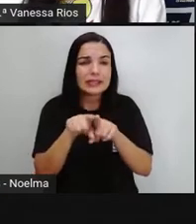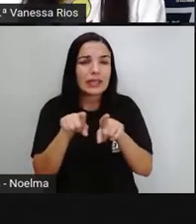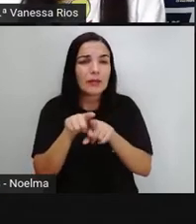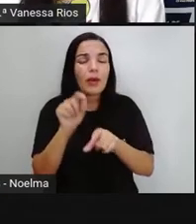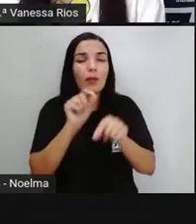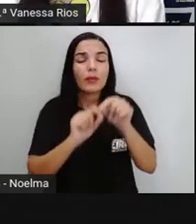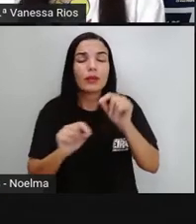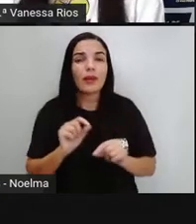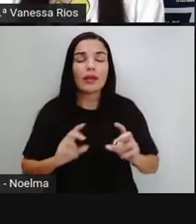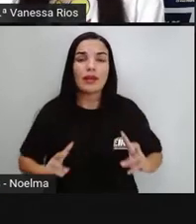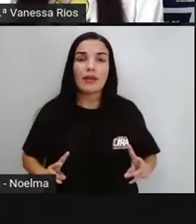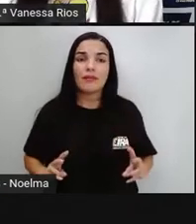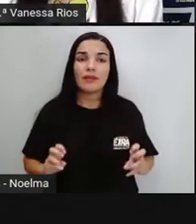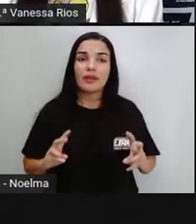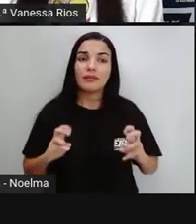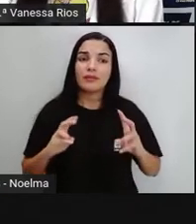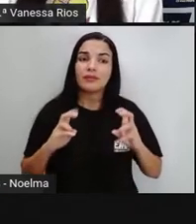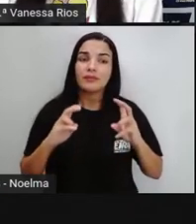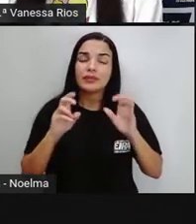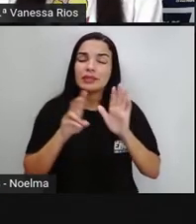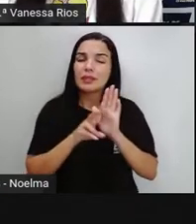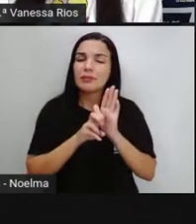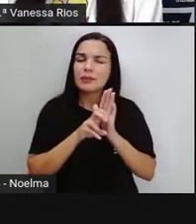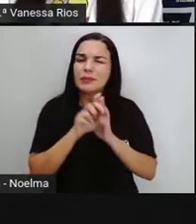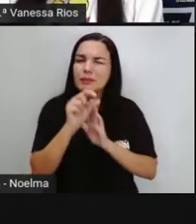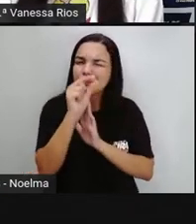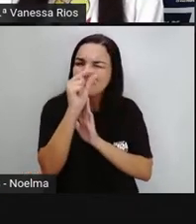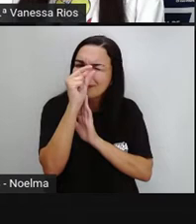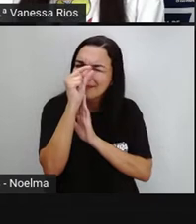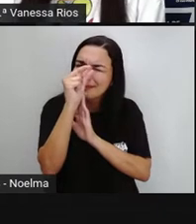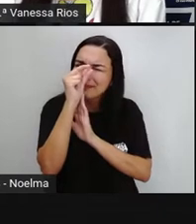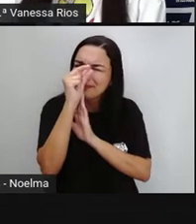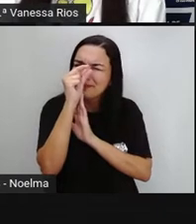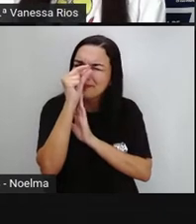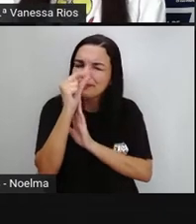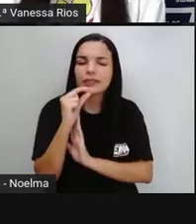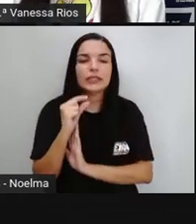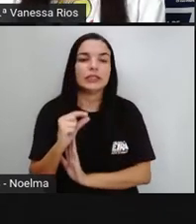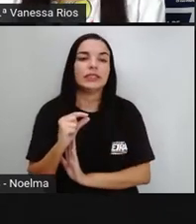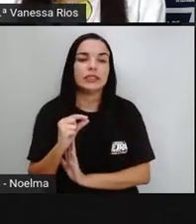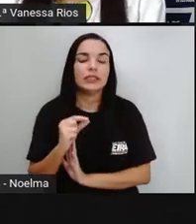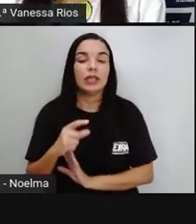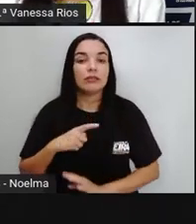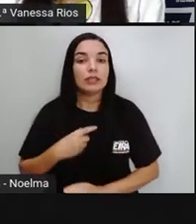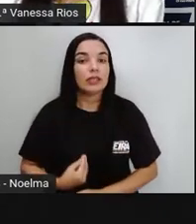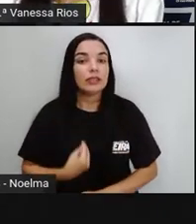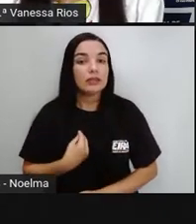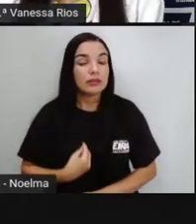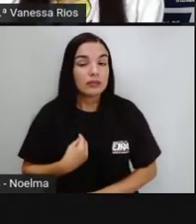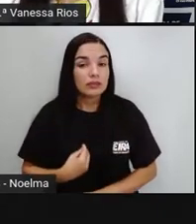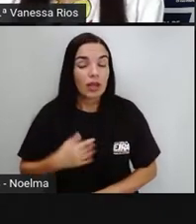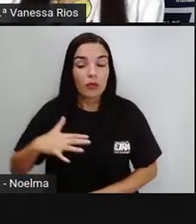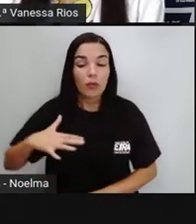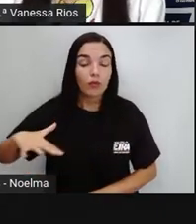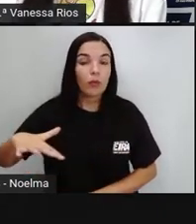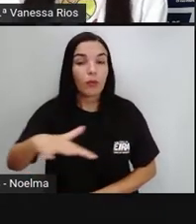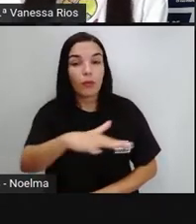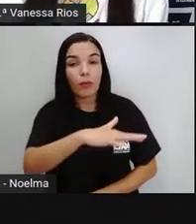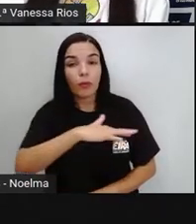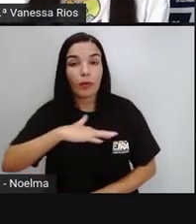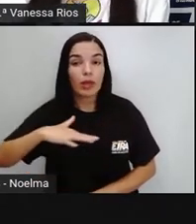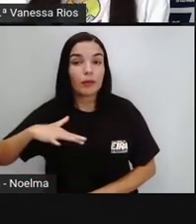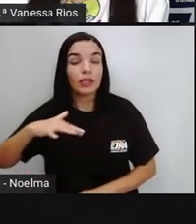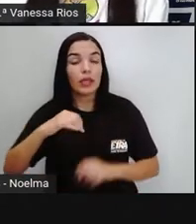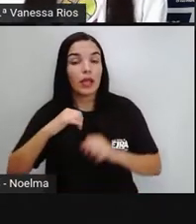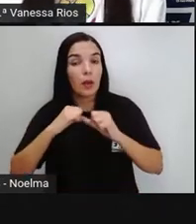vírus, né? E determinadas bactérias, micro-organismos que existem aí no ambiente e que vão